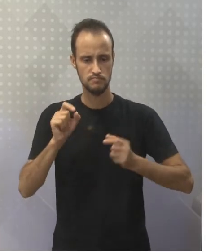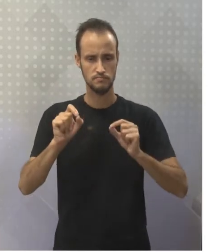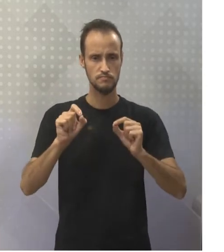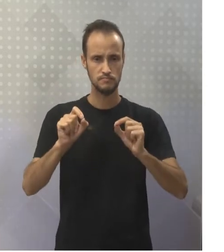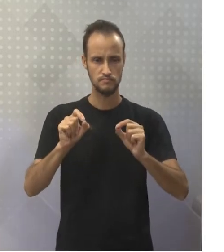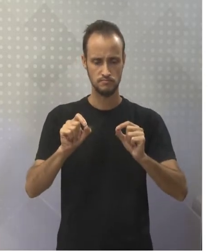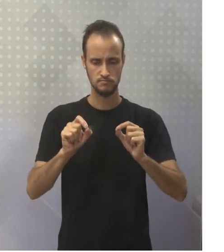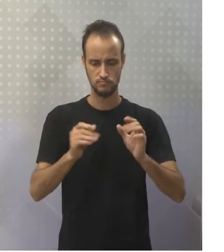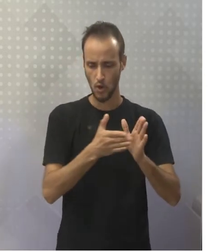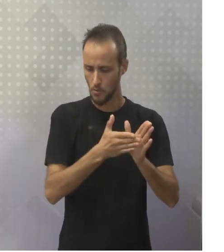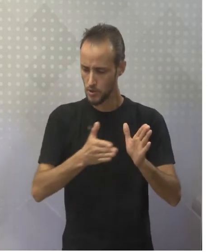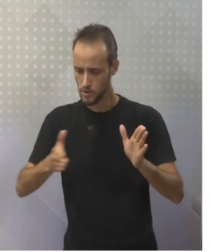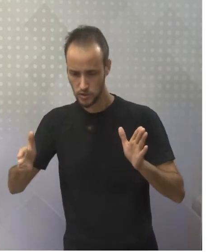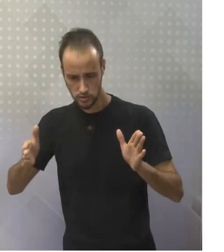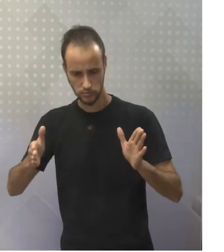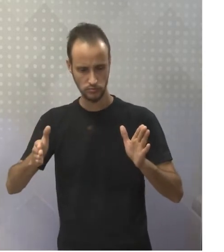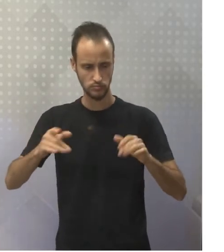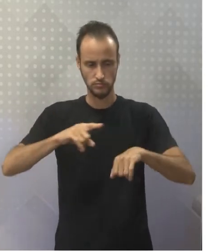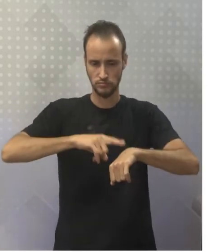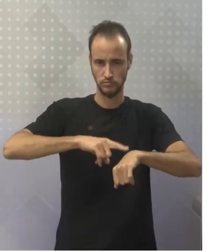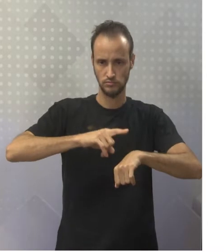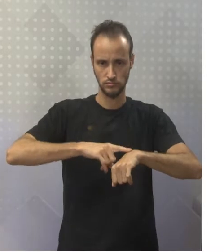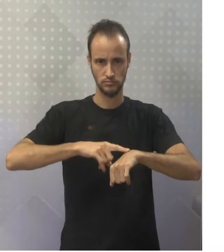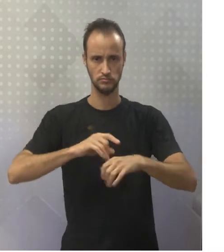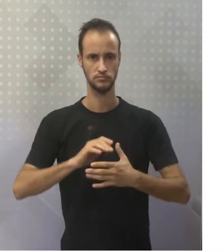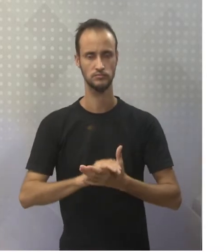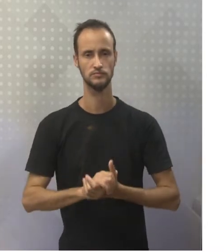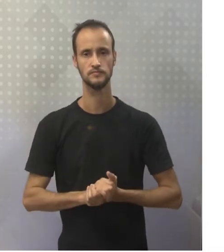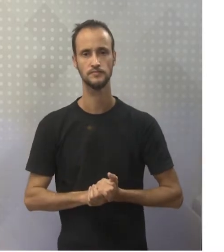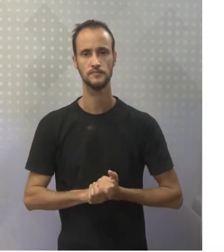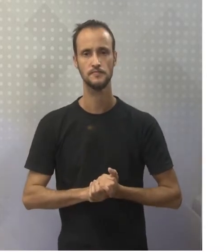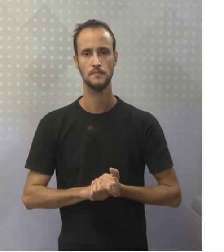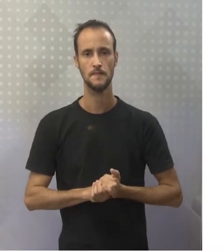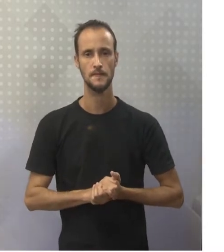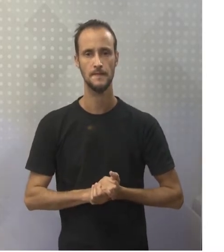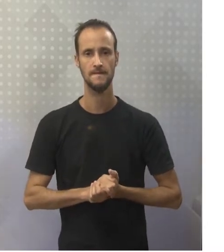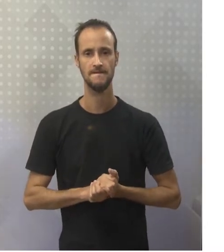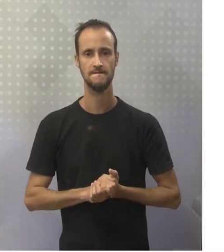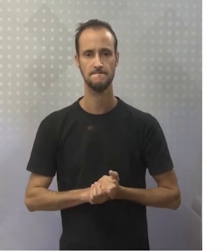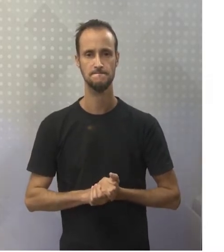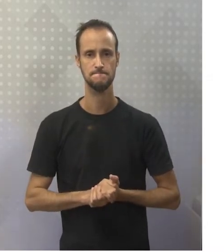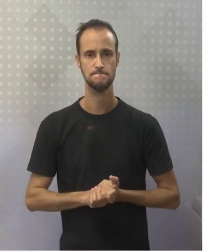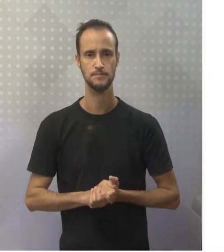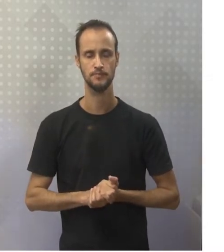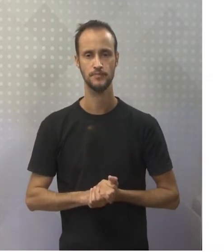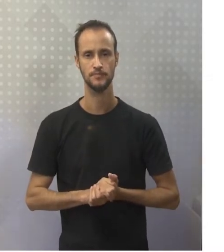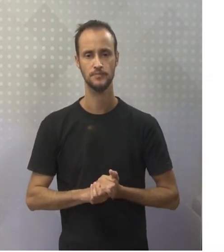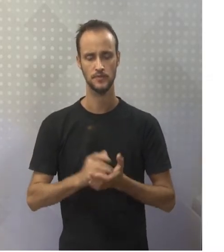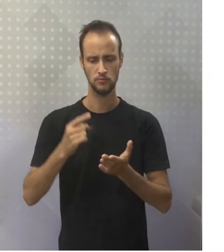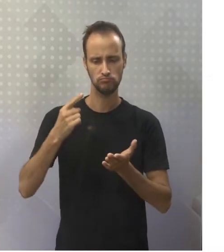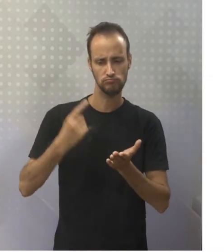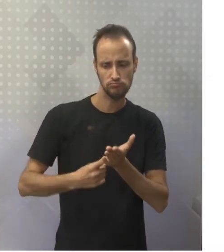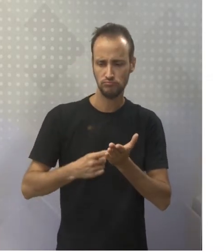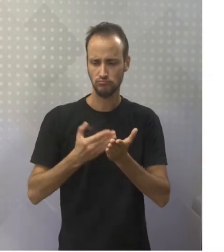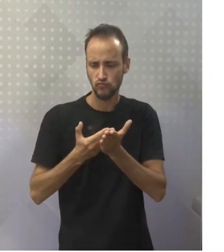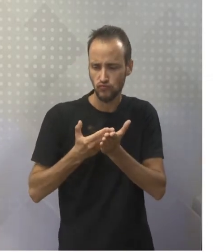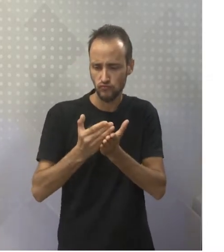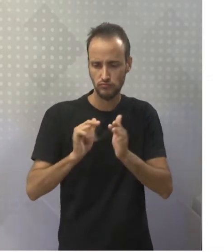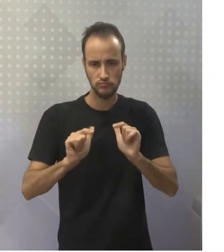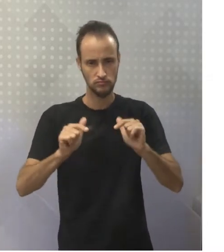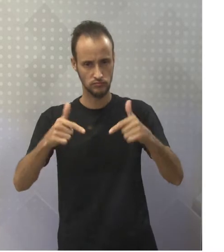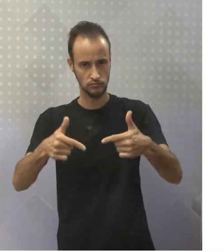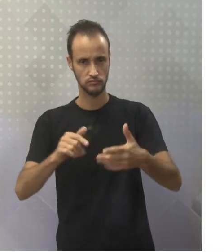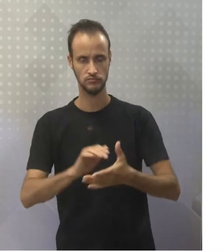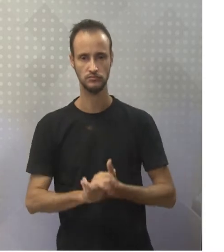ponto, um período de tempo, né? Um determinado período de tempo. Marcando o início de uma ação. Since